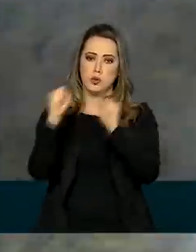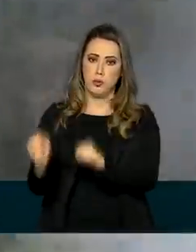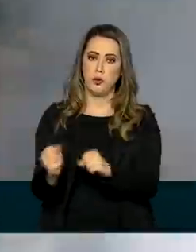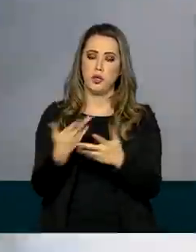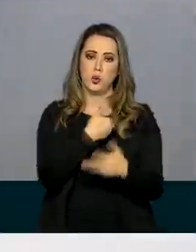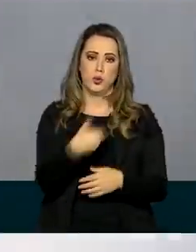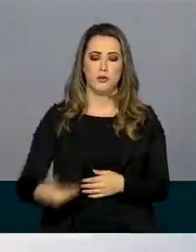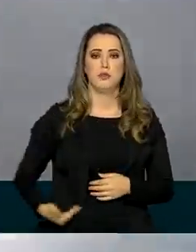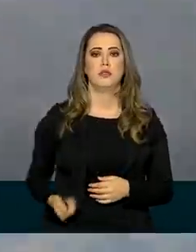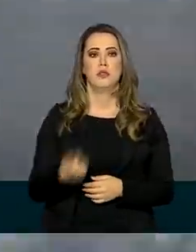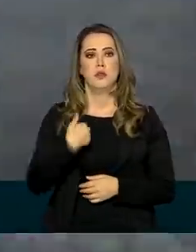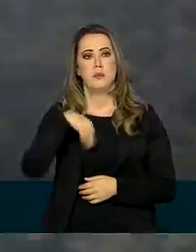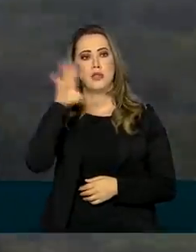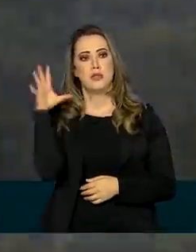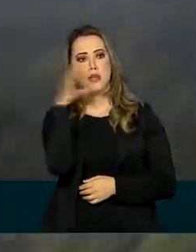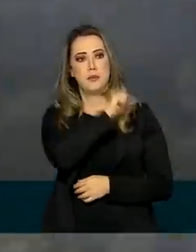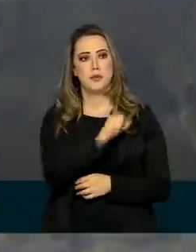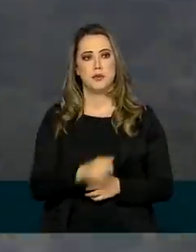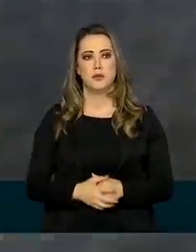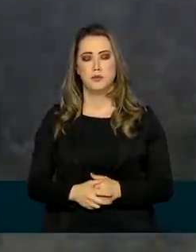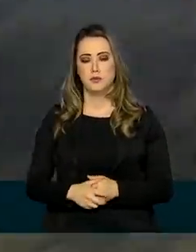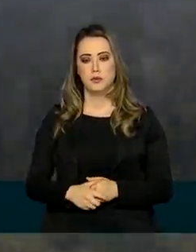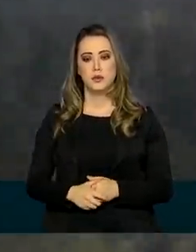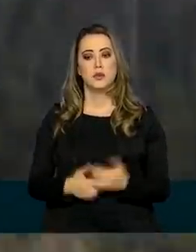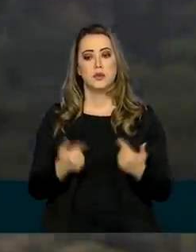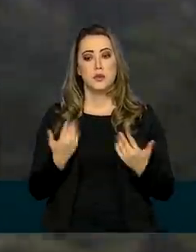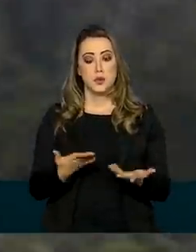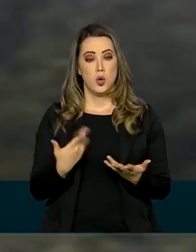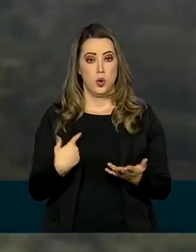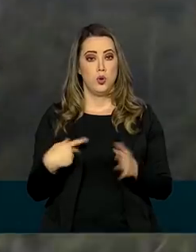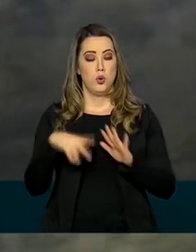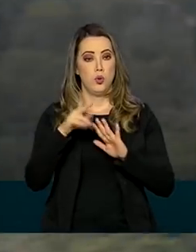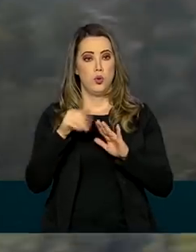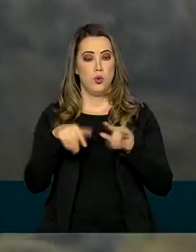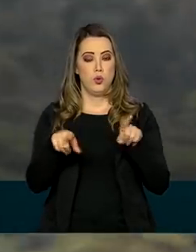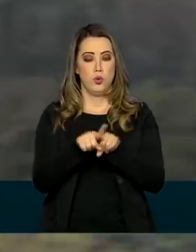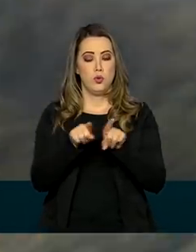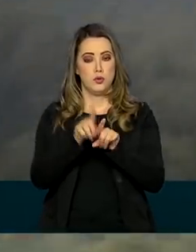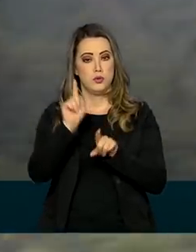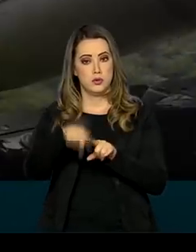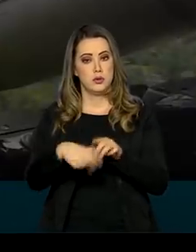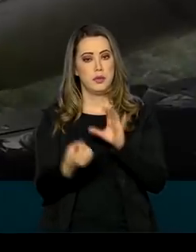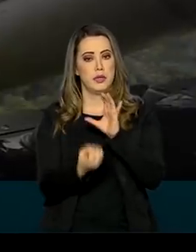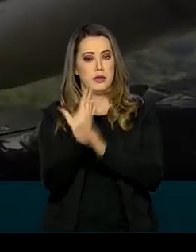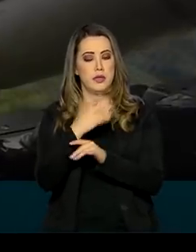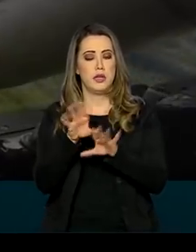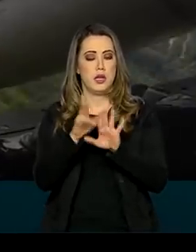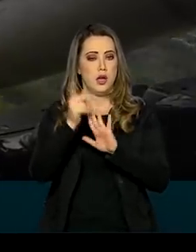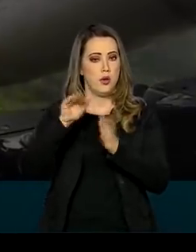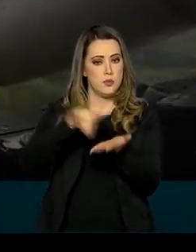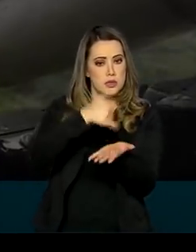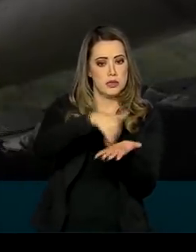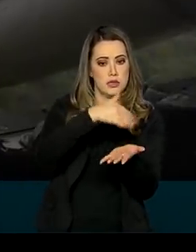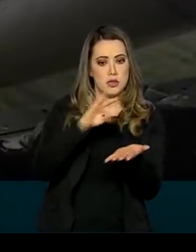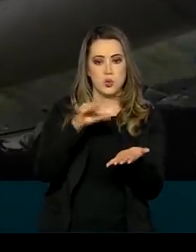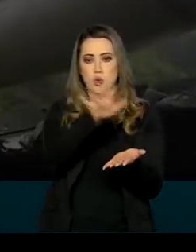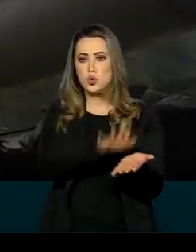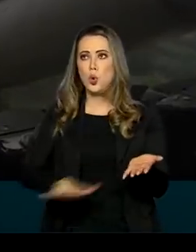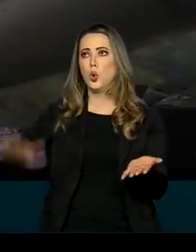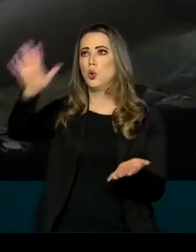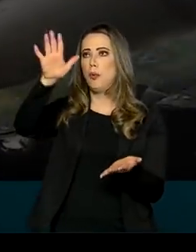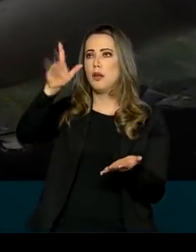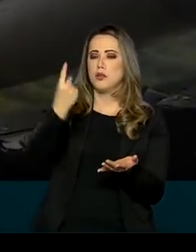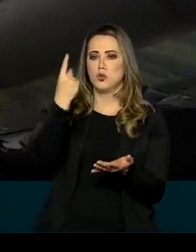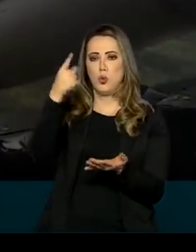incêndios seja mais ágil. O Pro Ambiente também cria um cadastro com todos os bombeiros militares do país